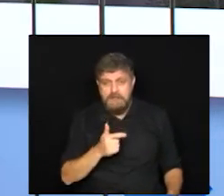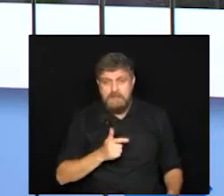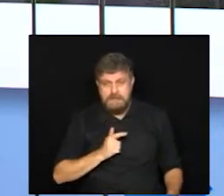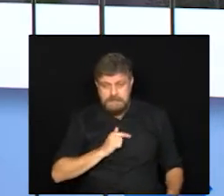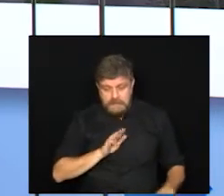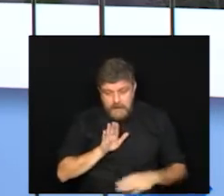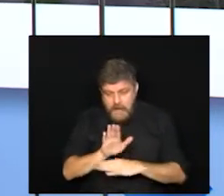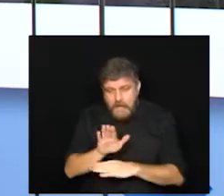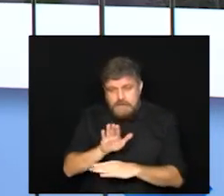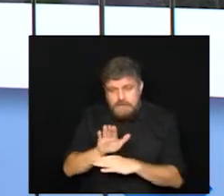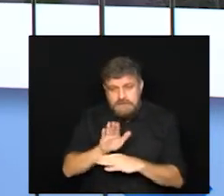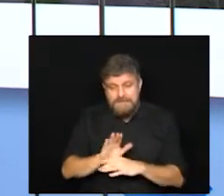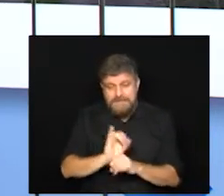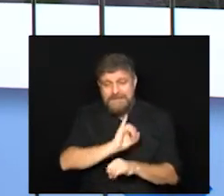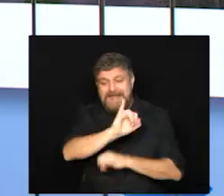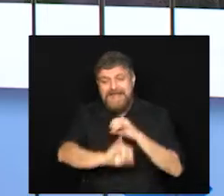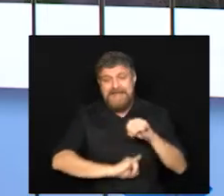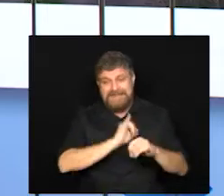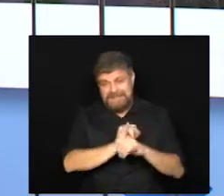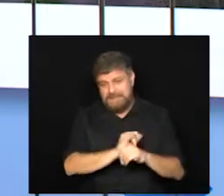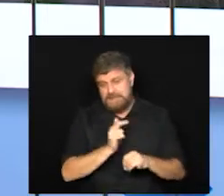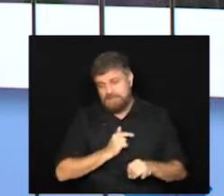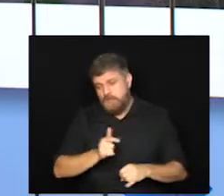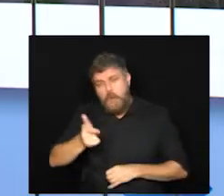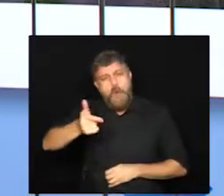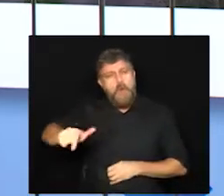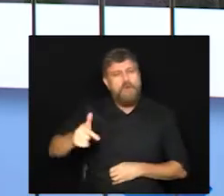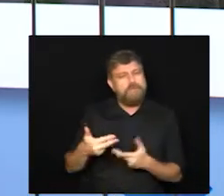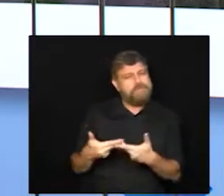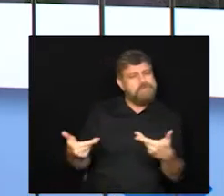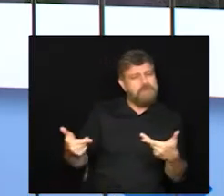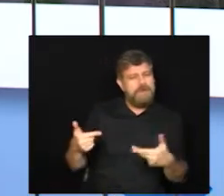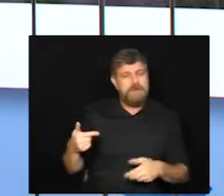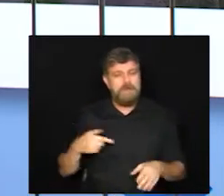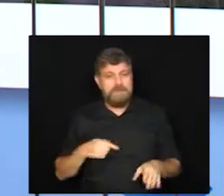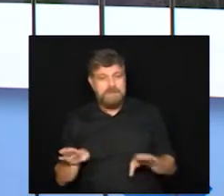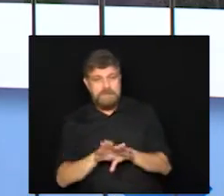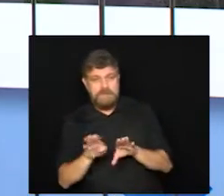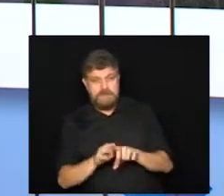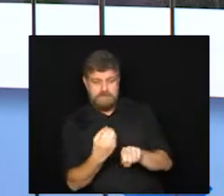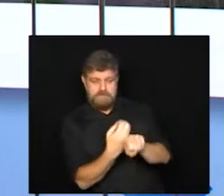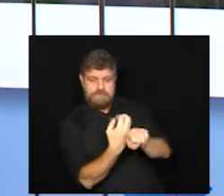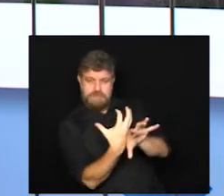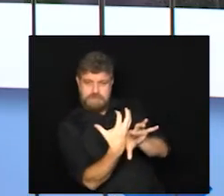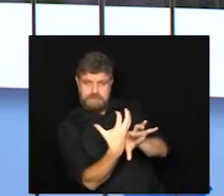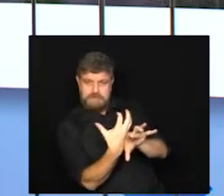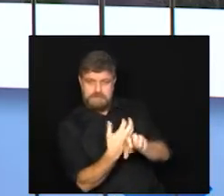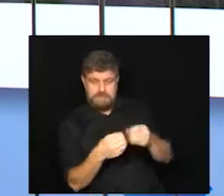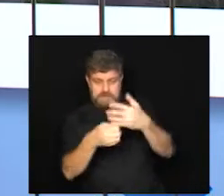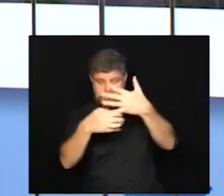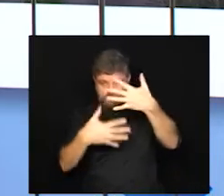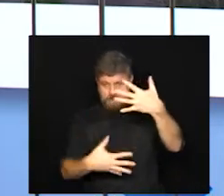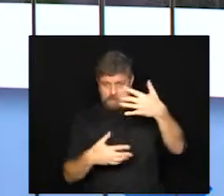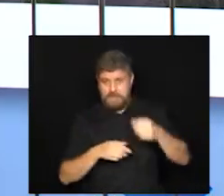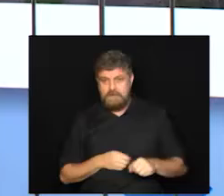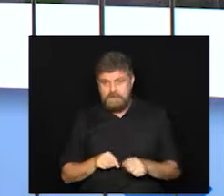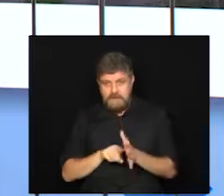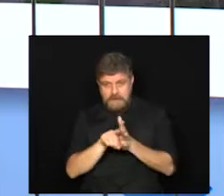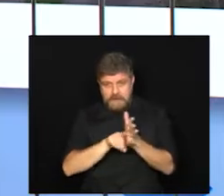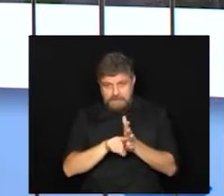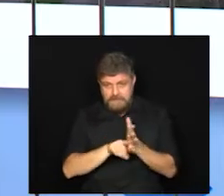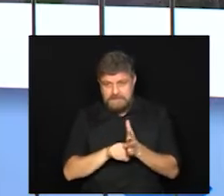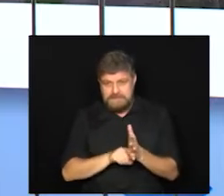prestando atendimento online para outros serviços, inclusive por meio de um chat. Você pode entrar no site do CEPAT, que é o